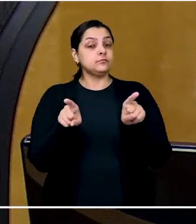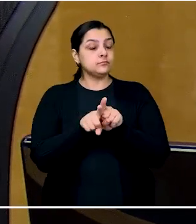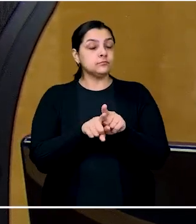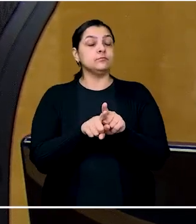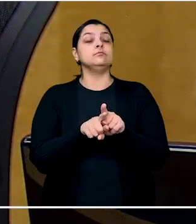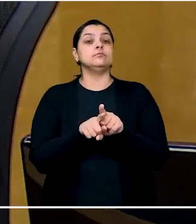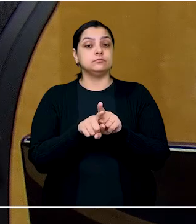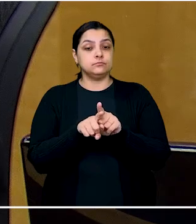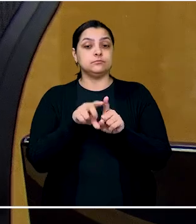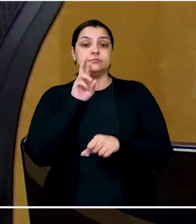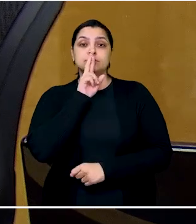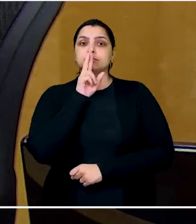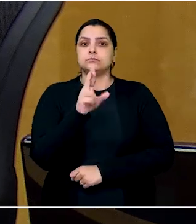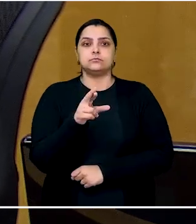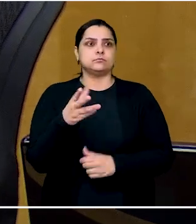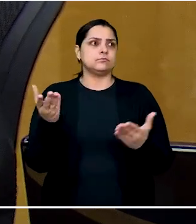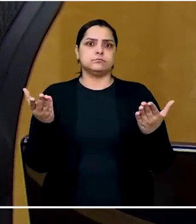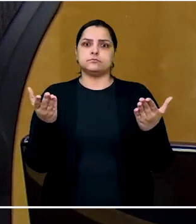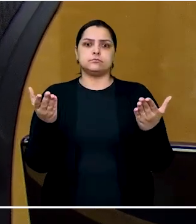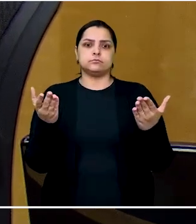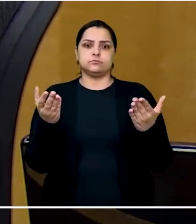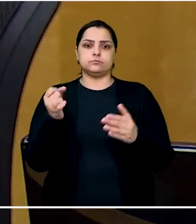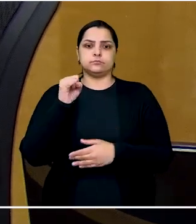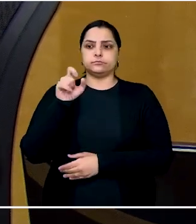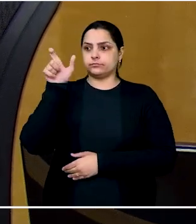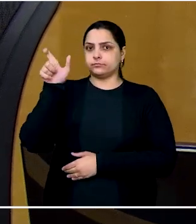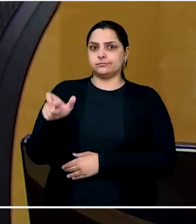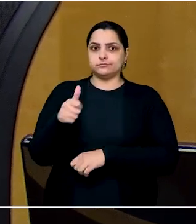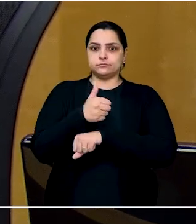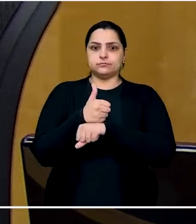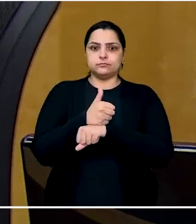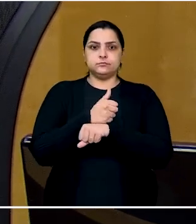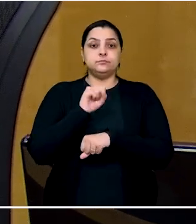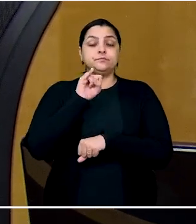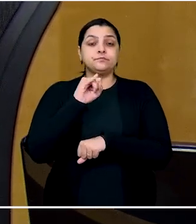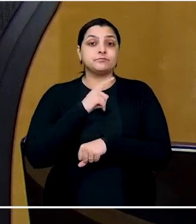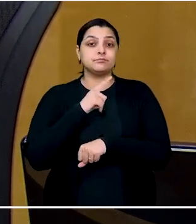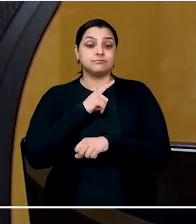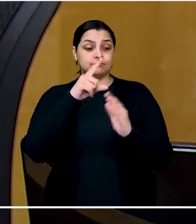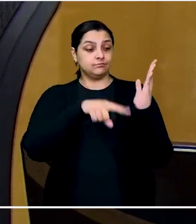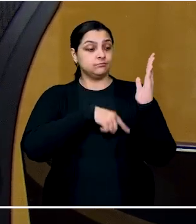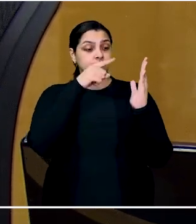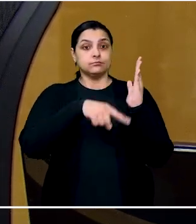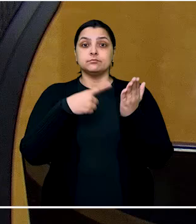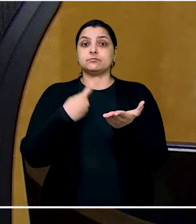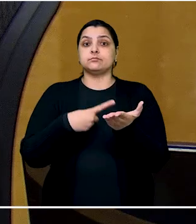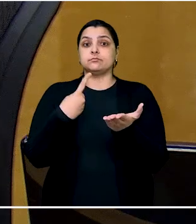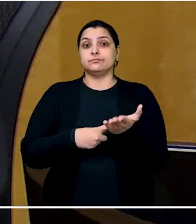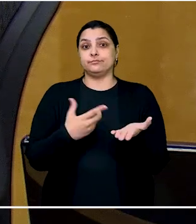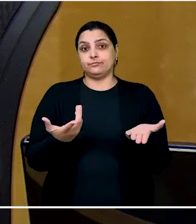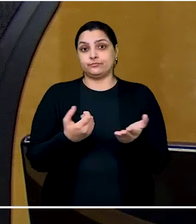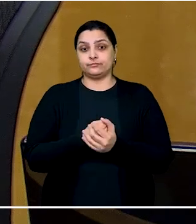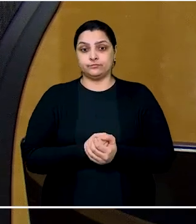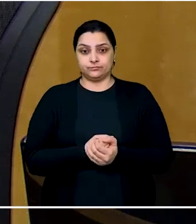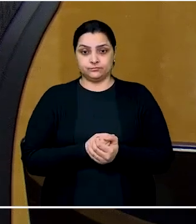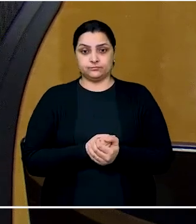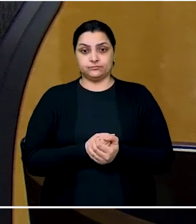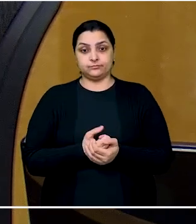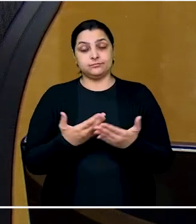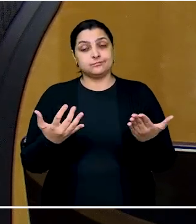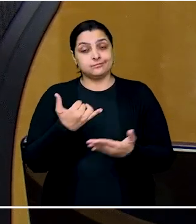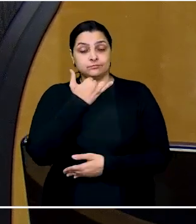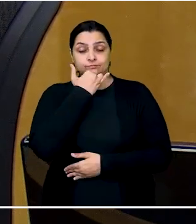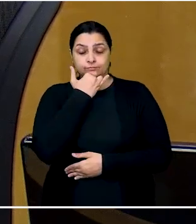a possibilidade de um resultado menos favorável ao profissional, caso houvesse a anulação do acordo de rescisão.